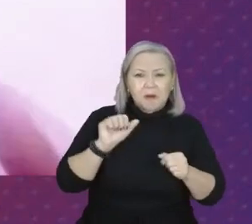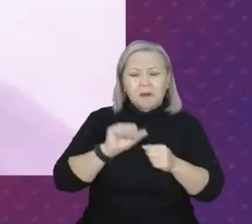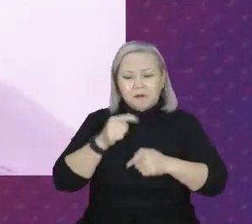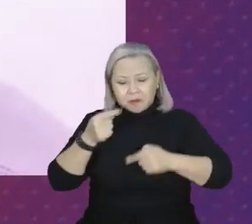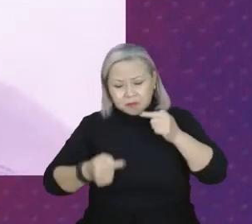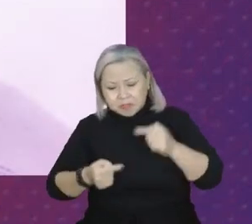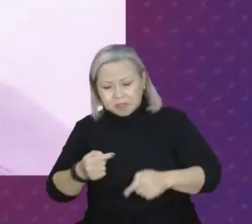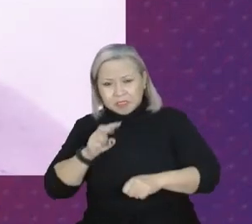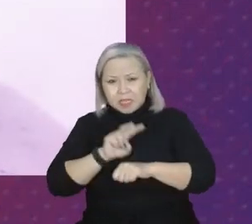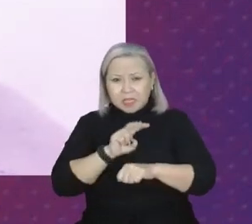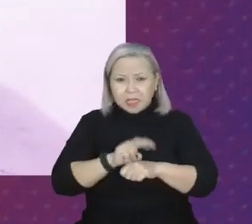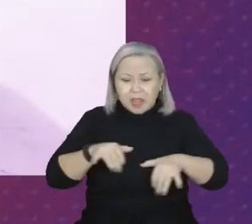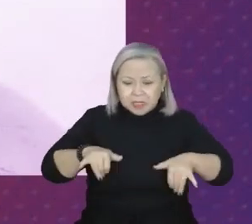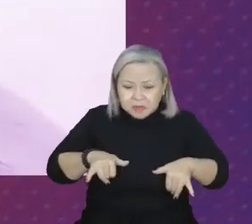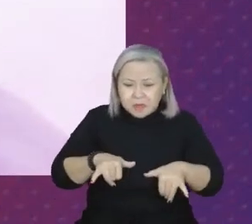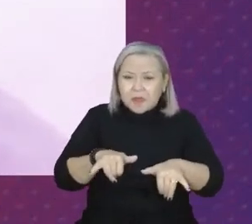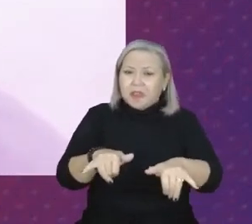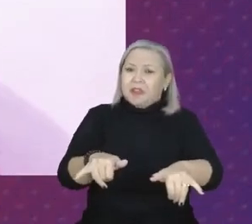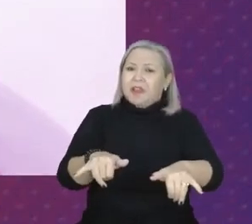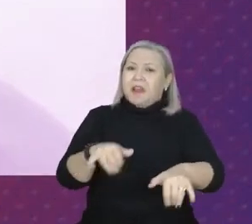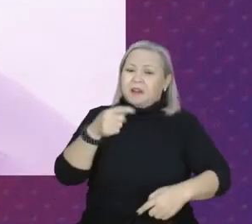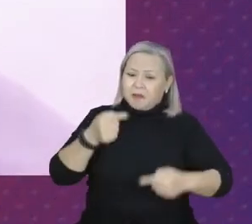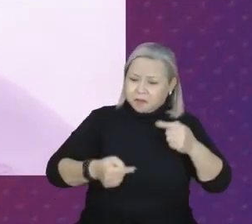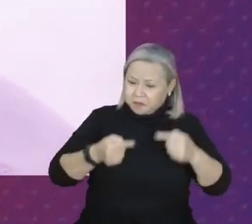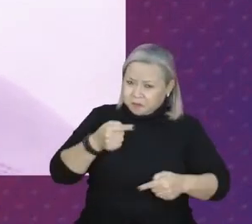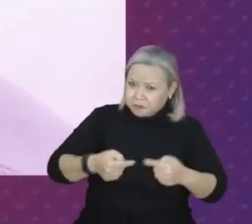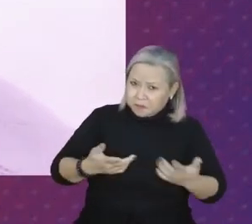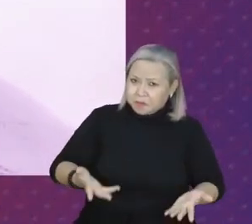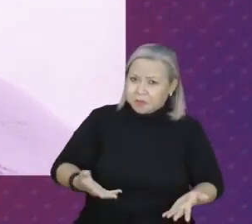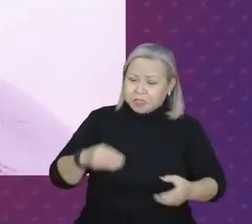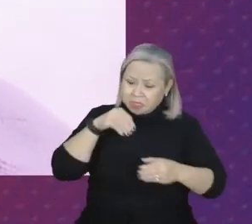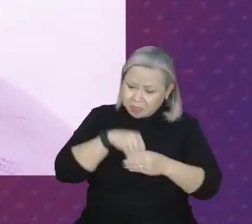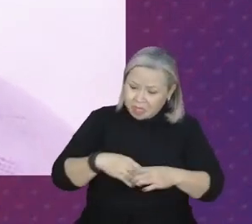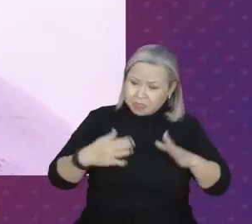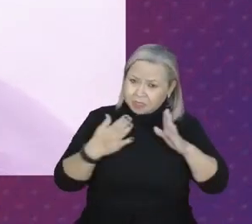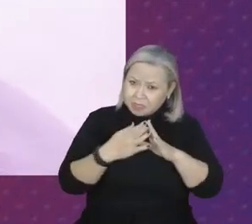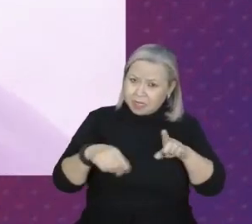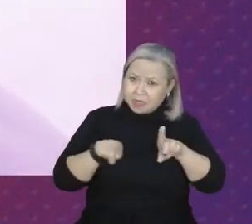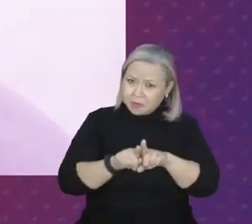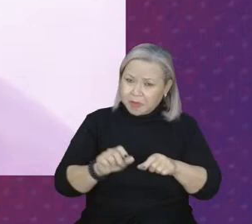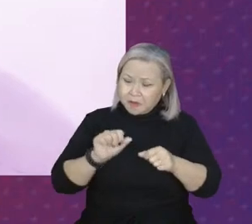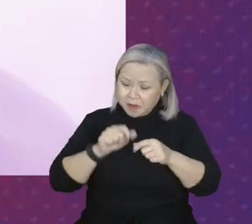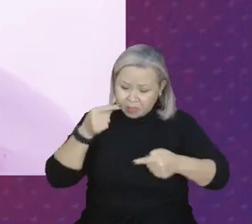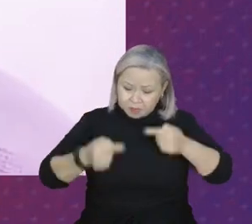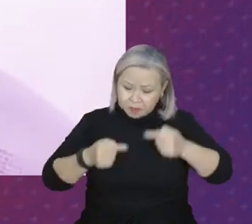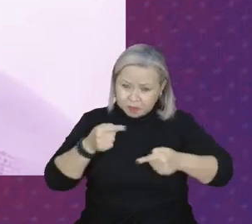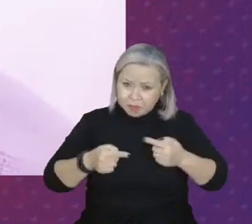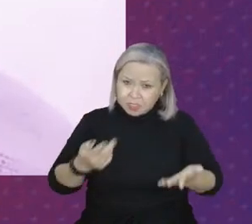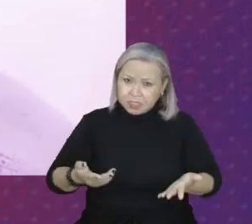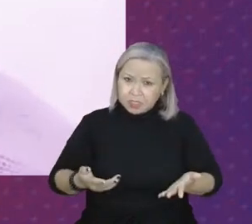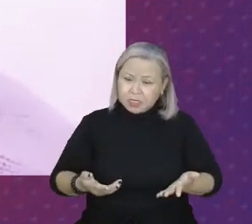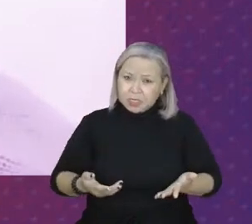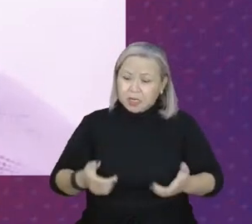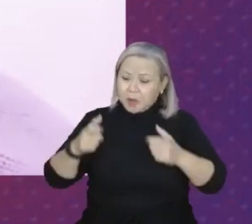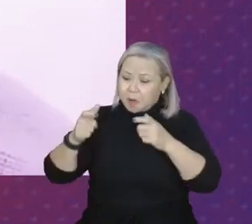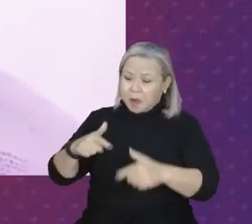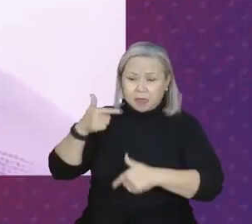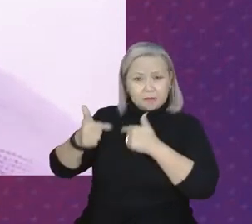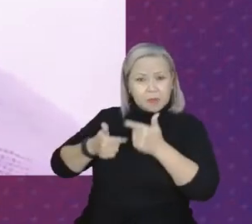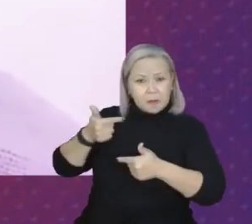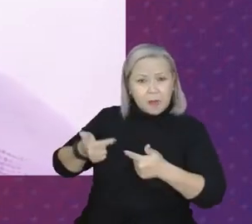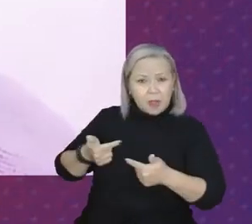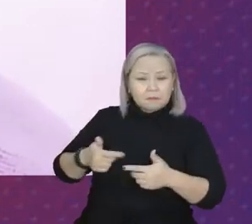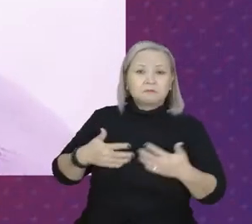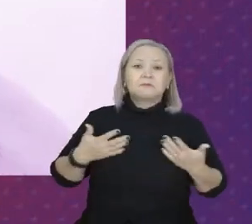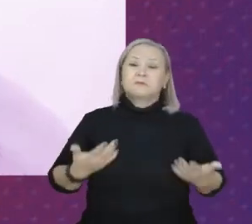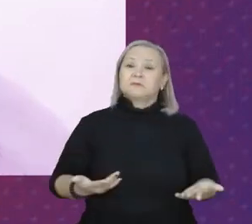Ela faz política no supermercado. Ela faz política dentro de casa. Ela faz política no seu ambiente de trabalho. Mas